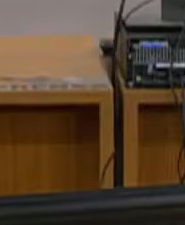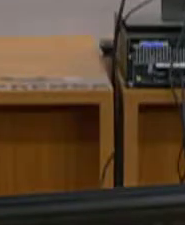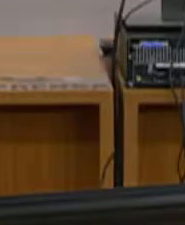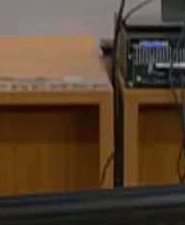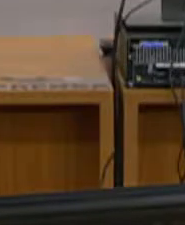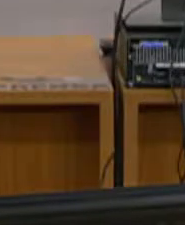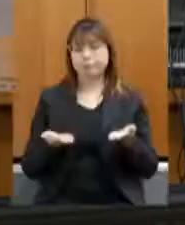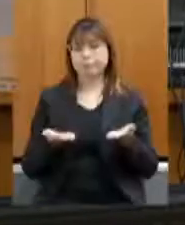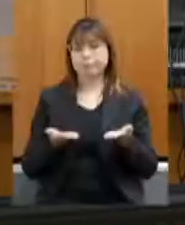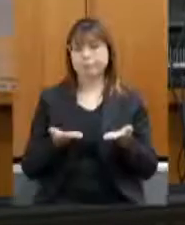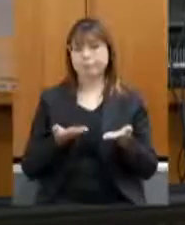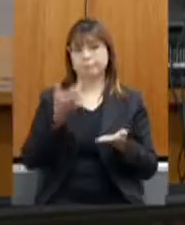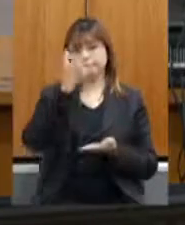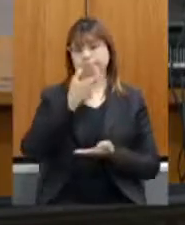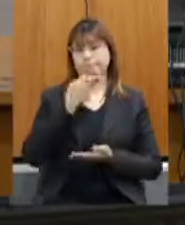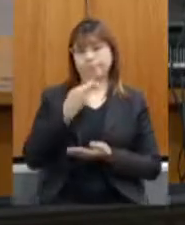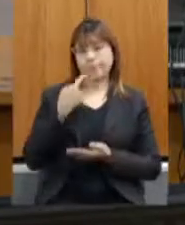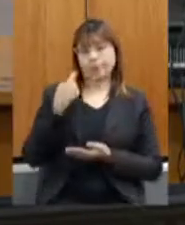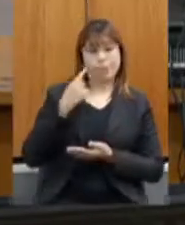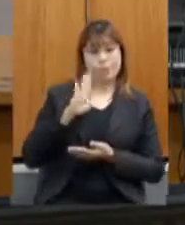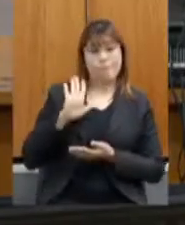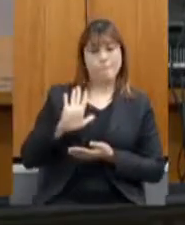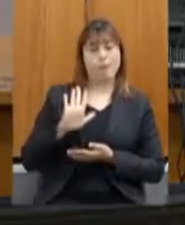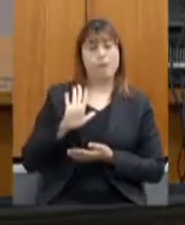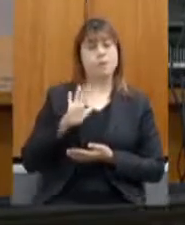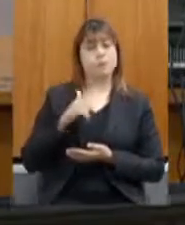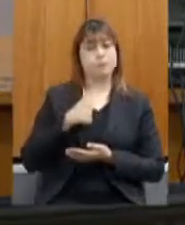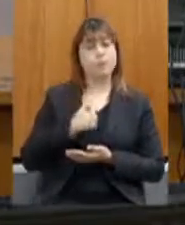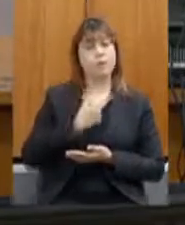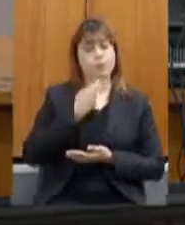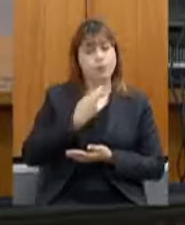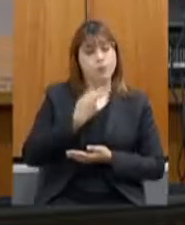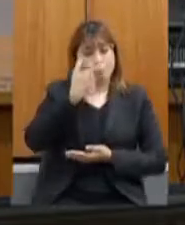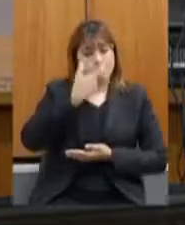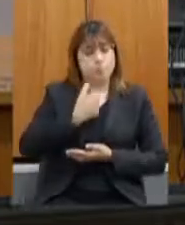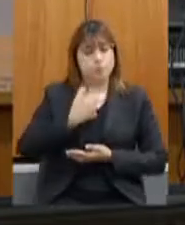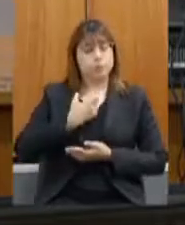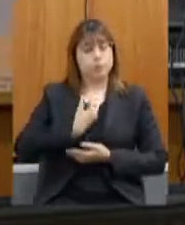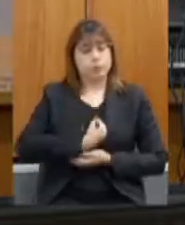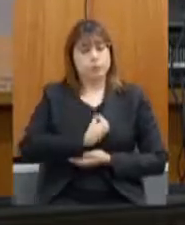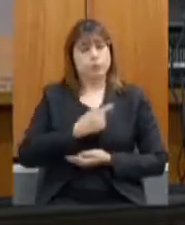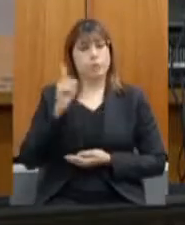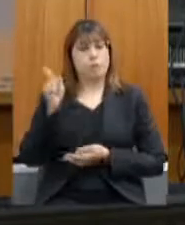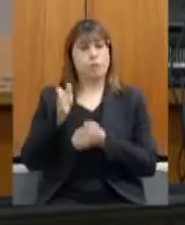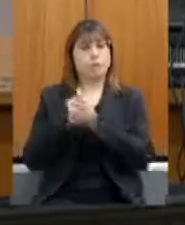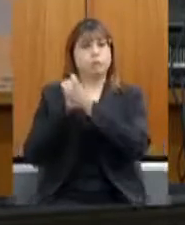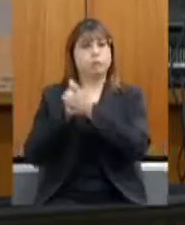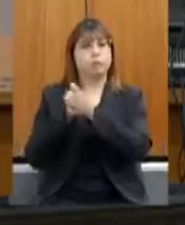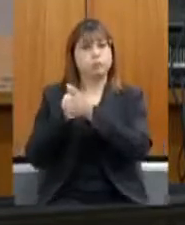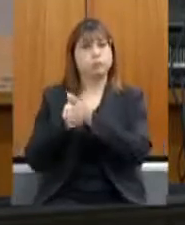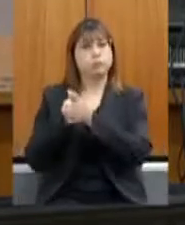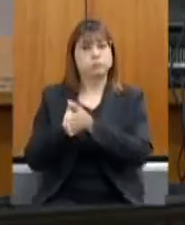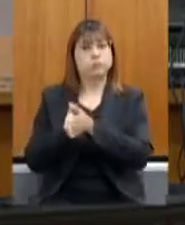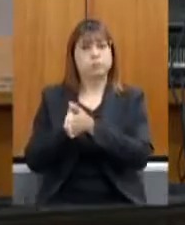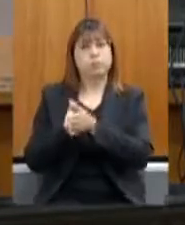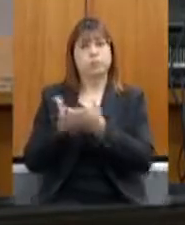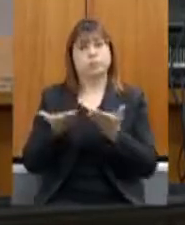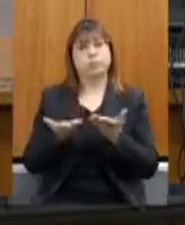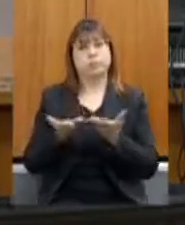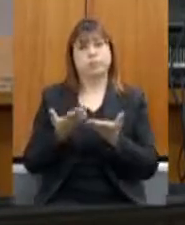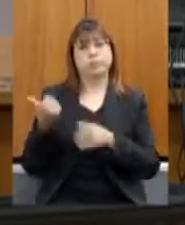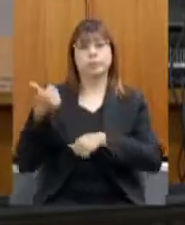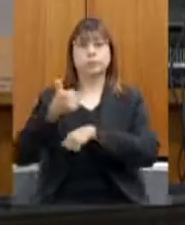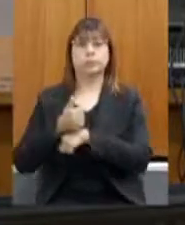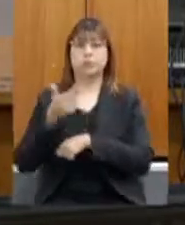mas como um morador do Vale de Aitioia e não tenho a oportunidade de estar aqui no dia a dia usando essa